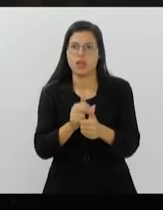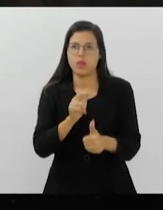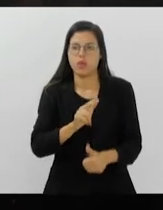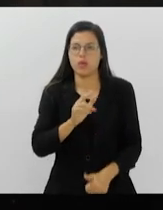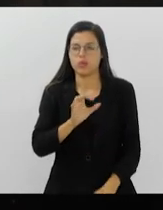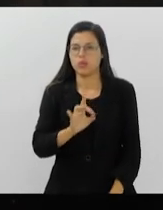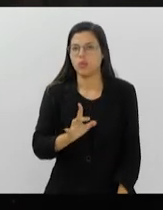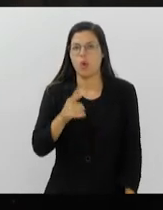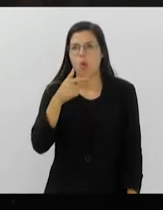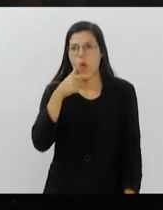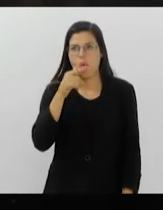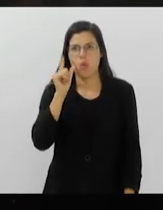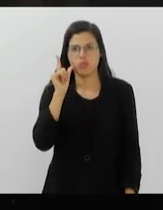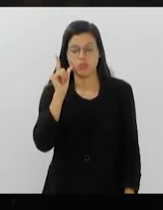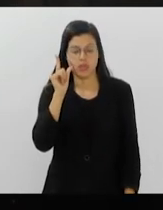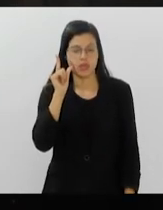ontem,